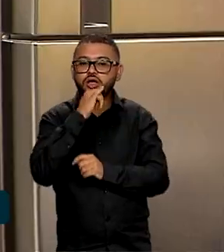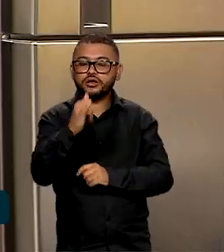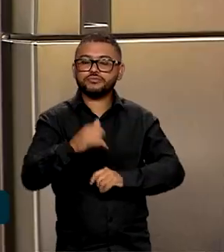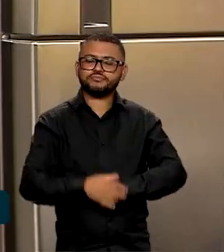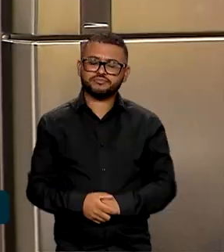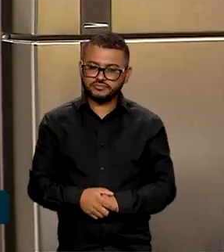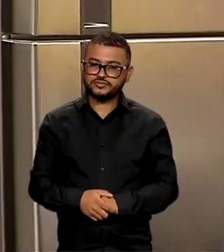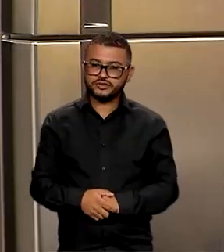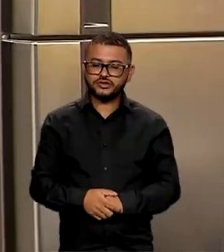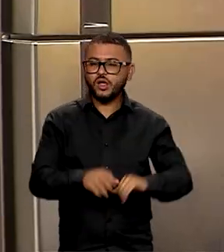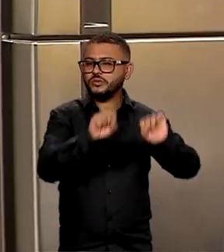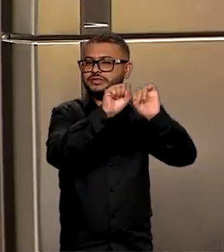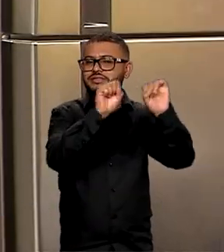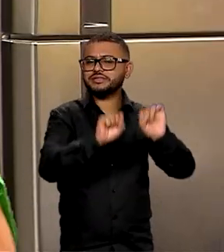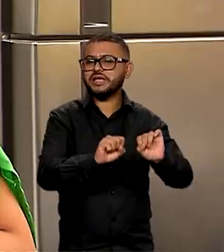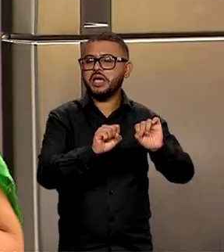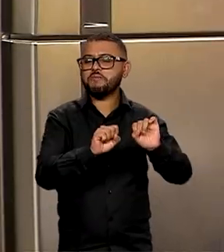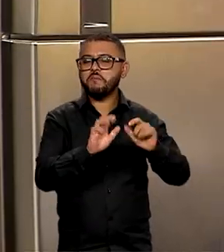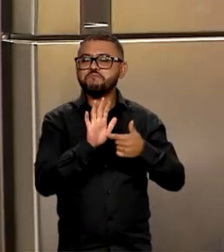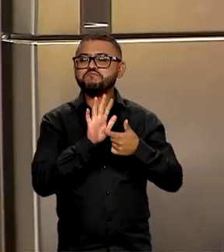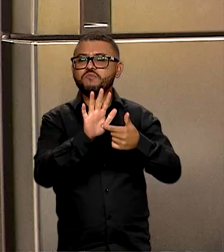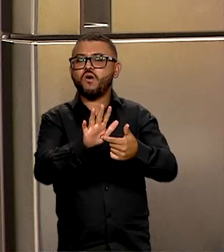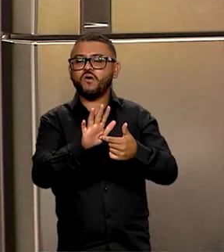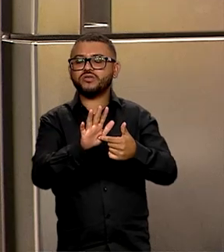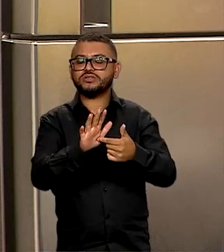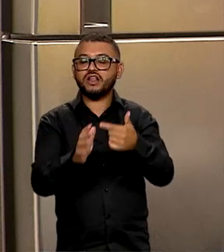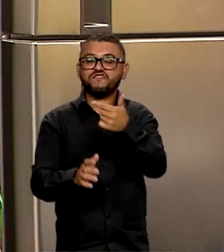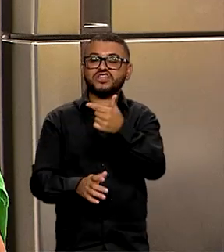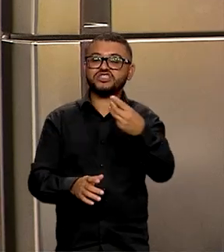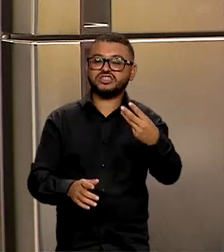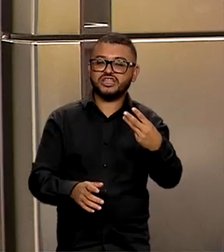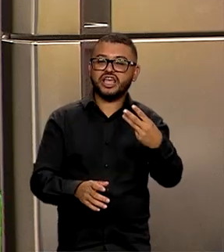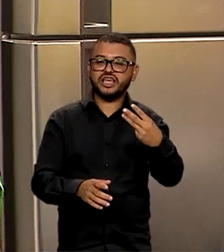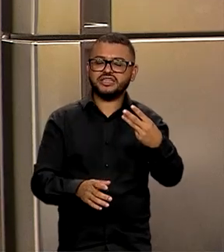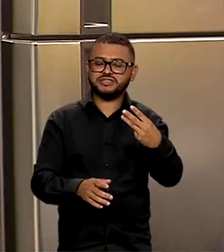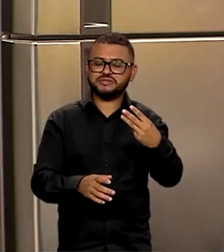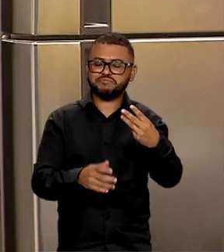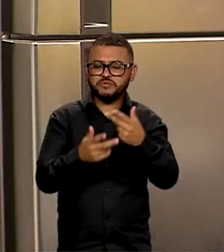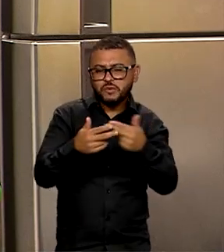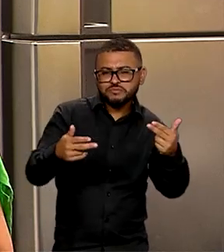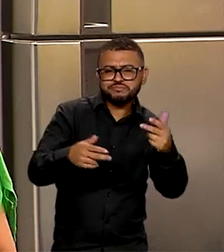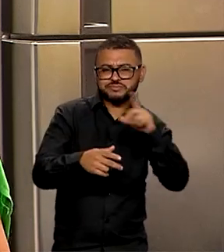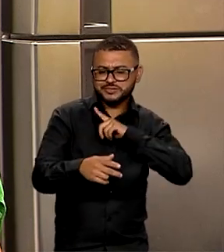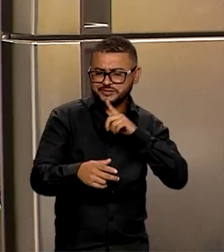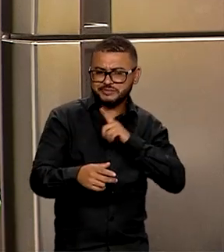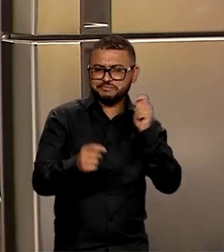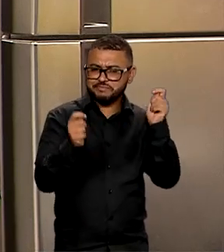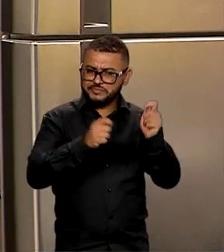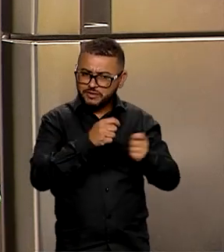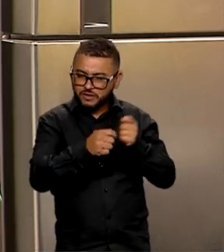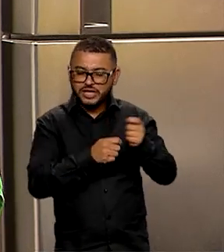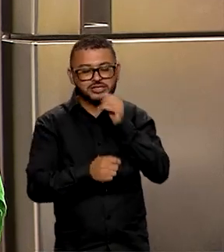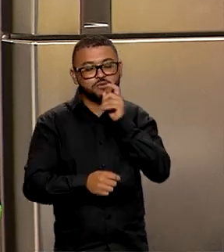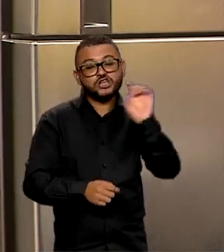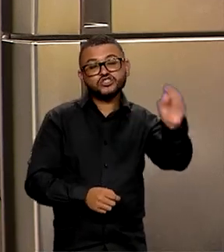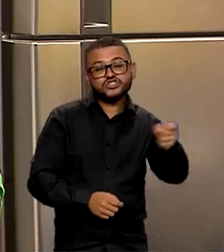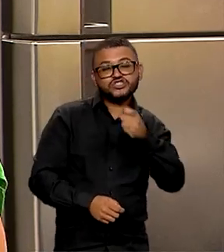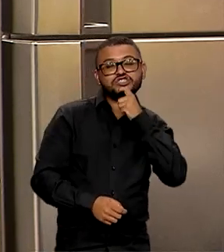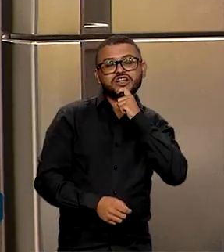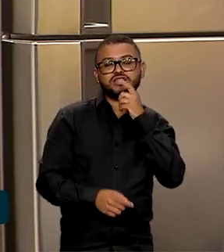Hoje, a plataforma traz o desempenho de 23 produtos avaliados no PBE, como refrigeradores,